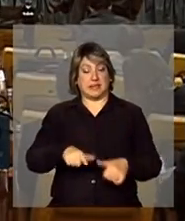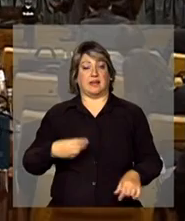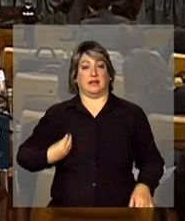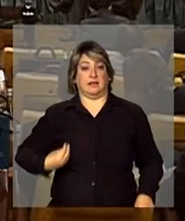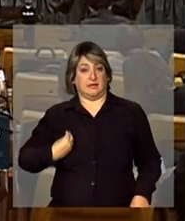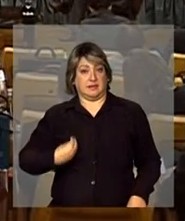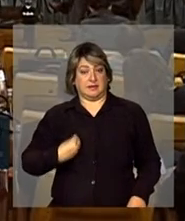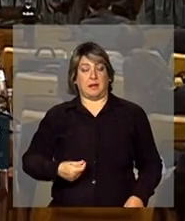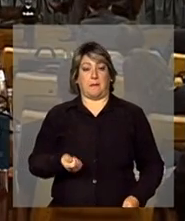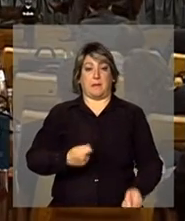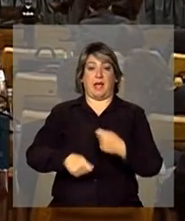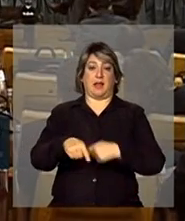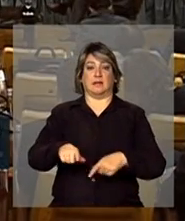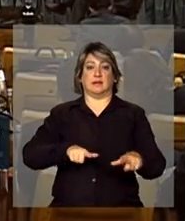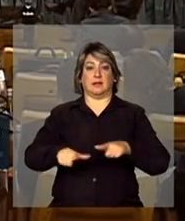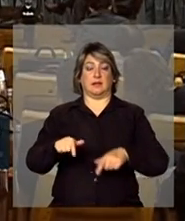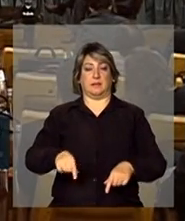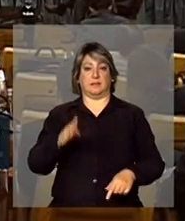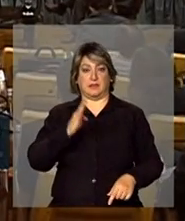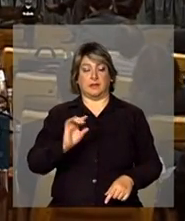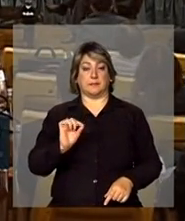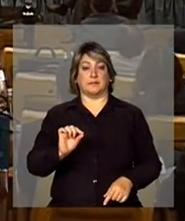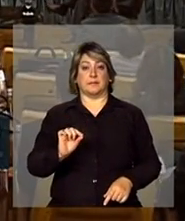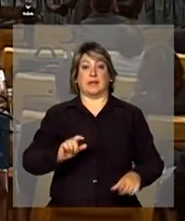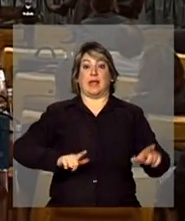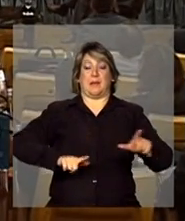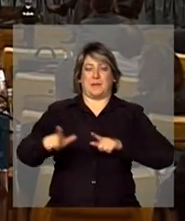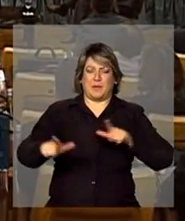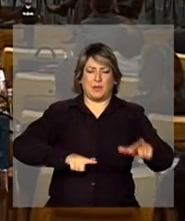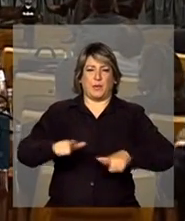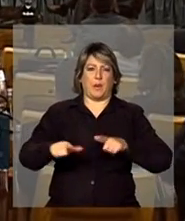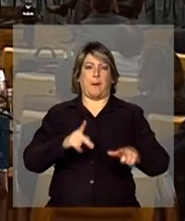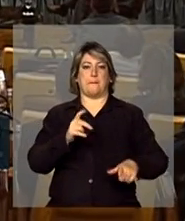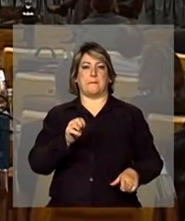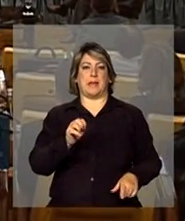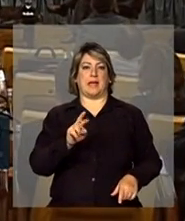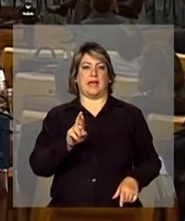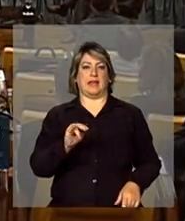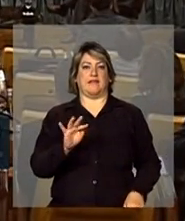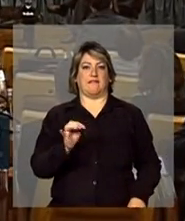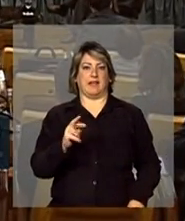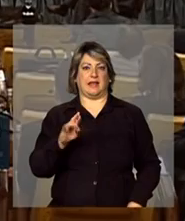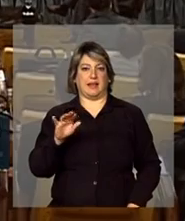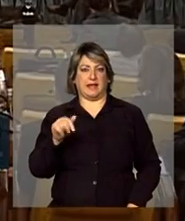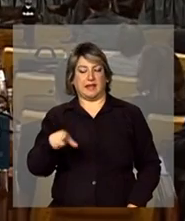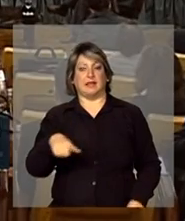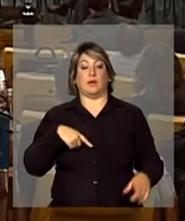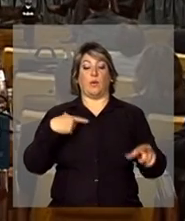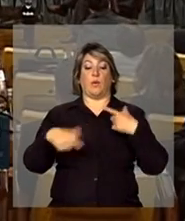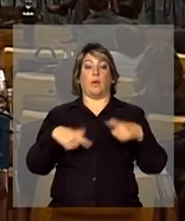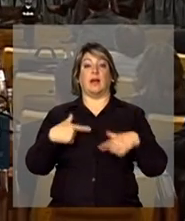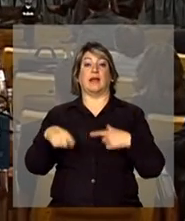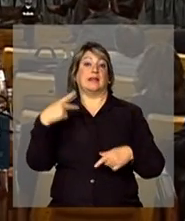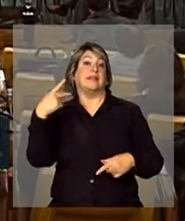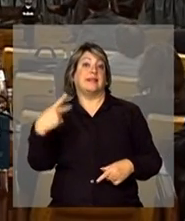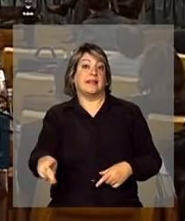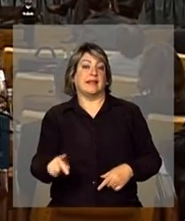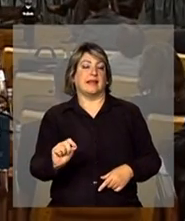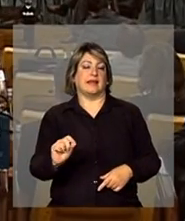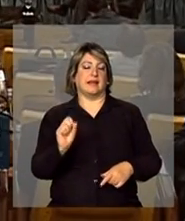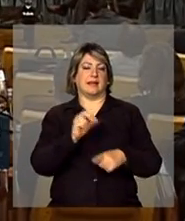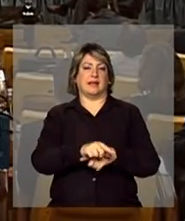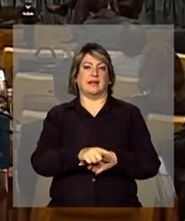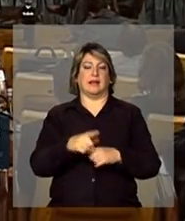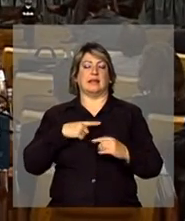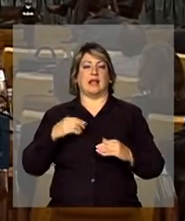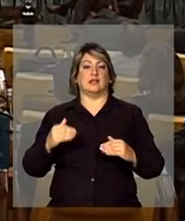de trabalho brasileiro. Quer dizer, a pergunta é, a batalhadora da periferia, em homenagem à Ildete, o emprego dela está subindo mais ou menos